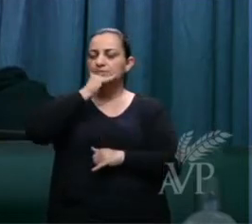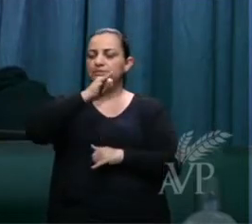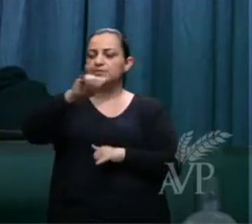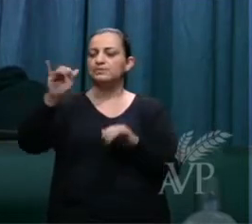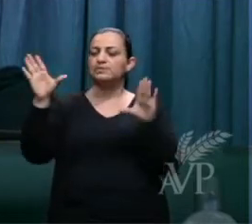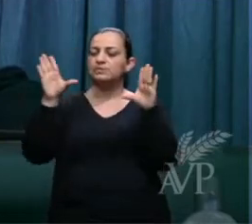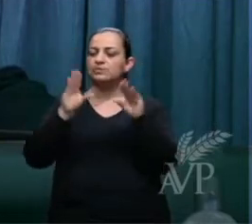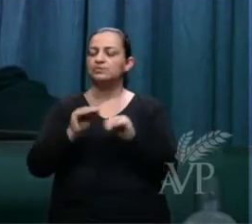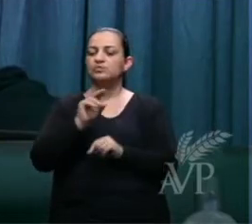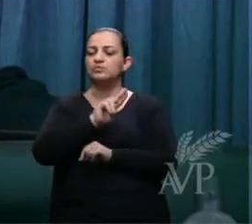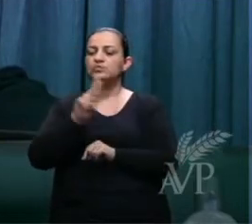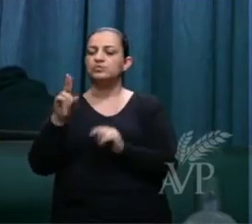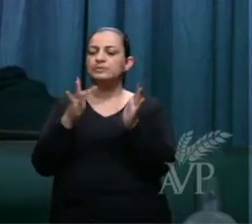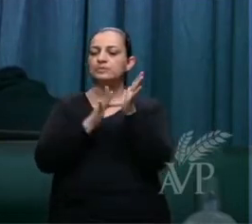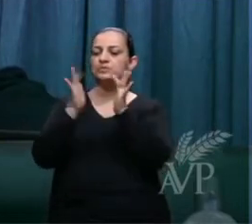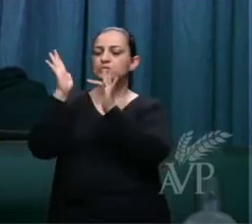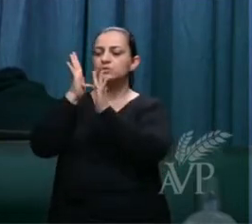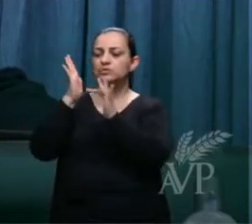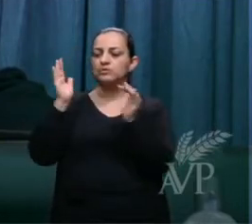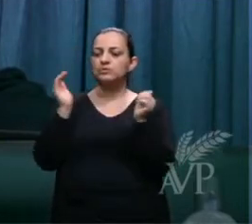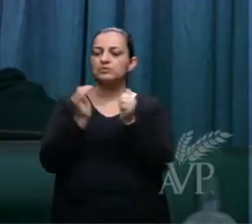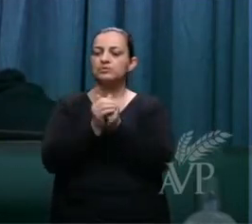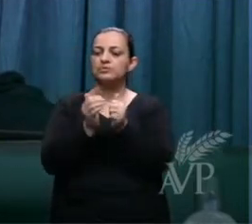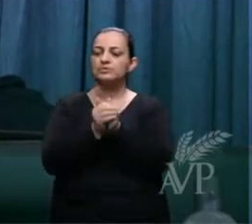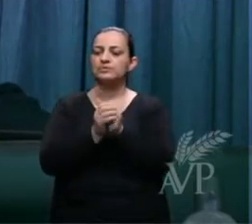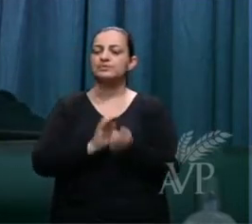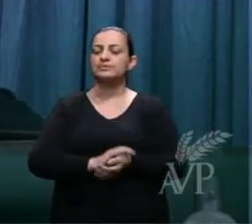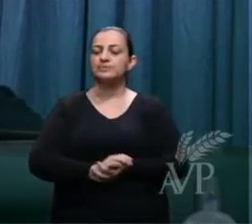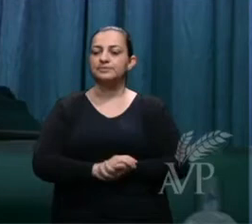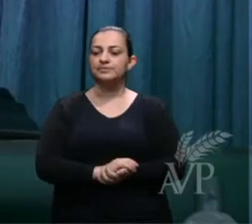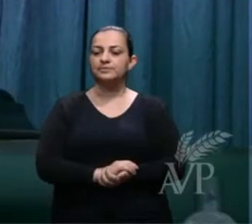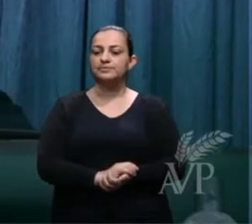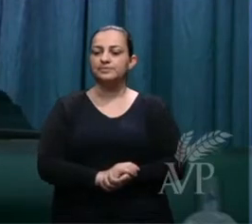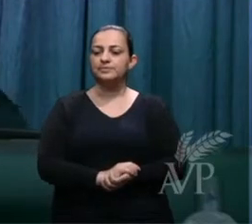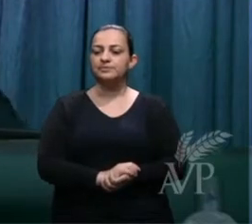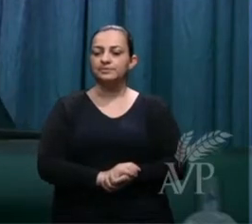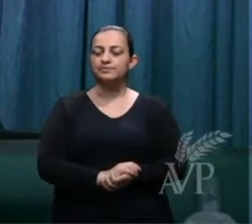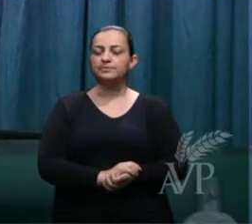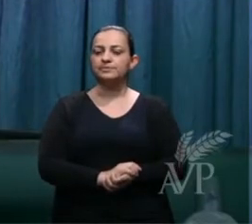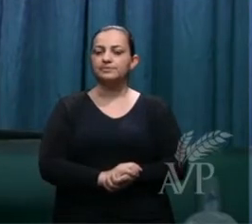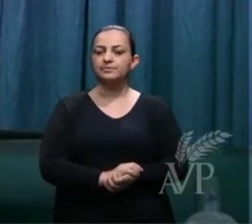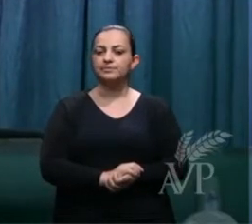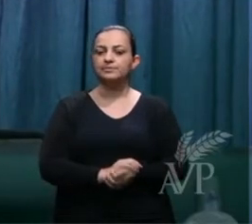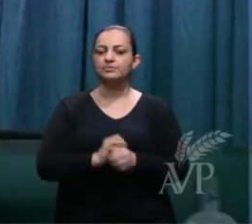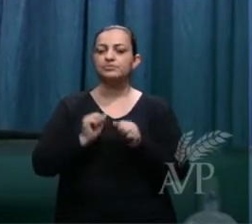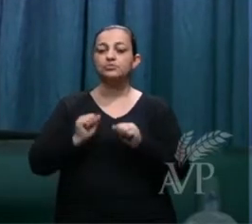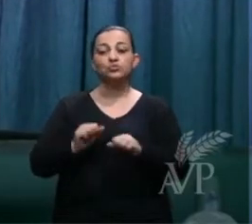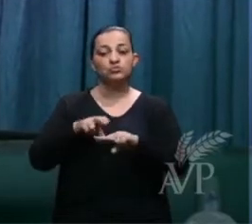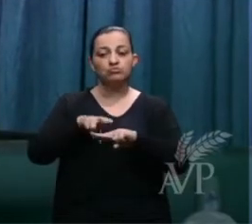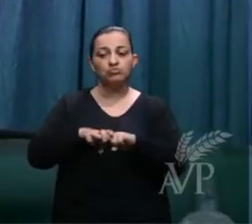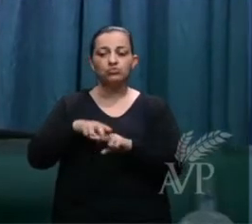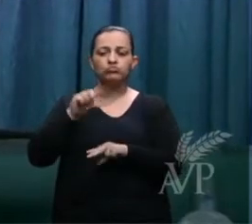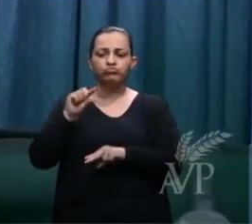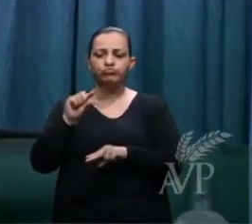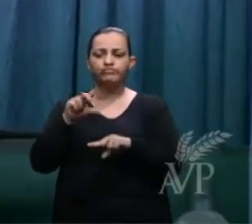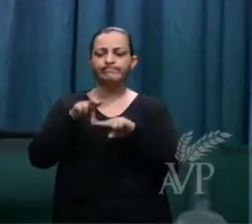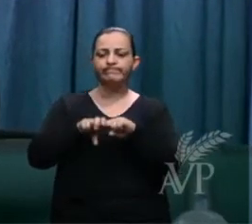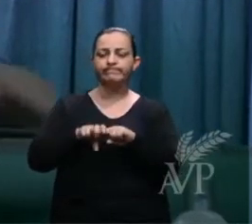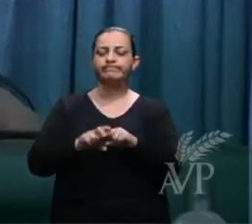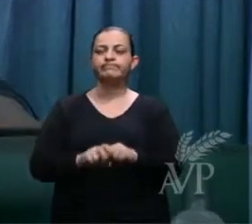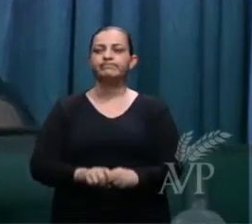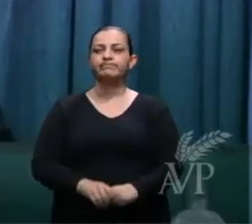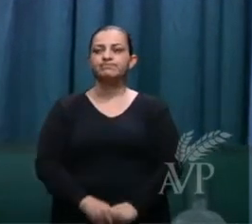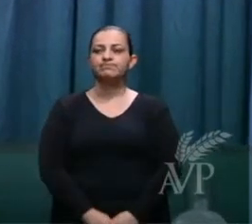em nome de Jesus, amém. Amém. Podês assentar por um momentinho só?